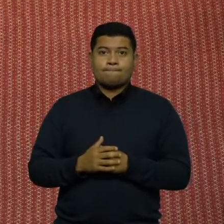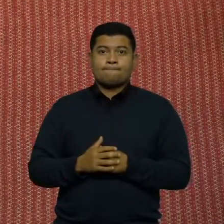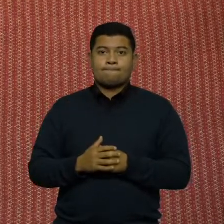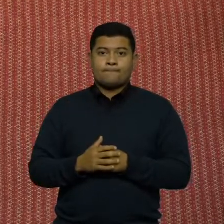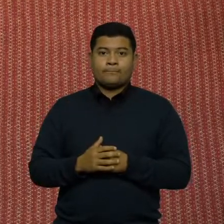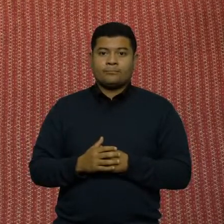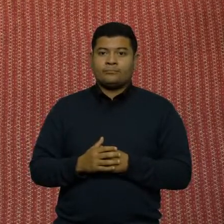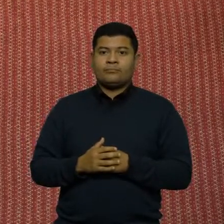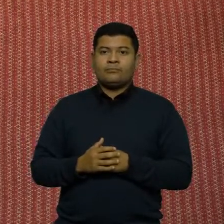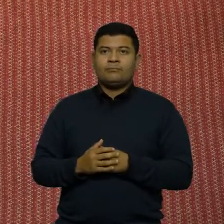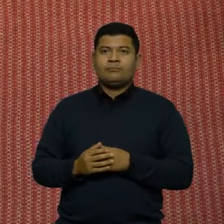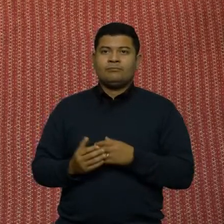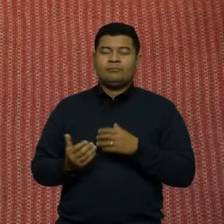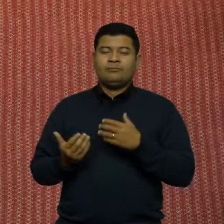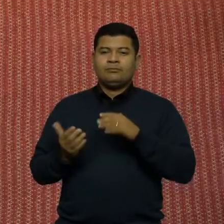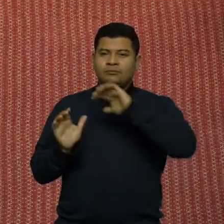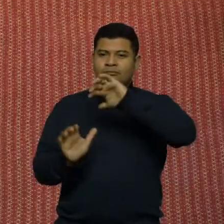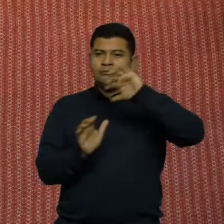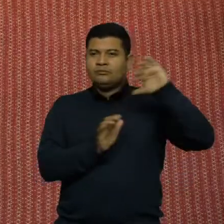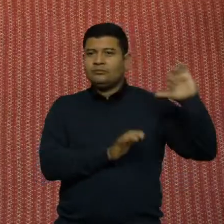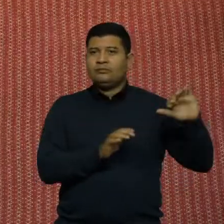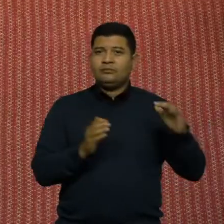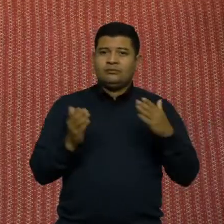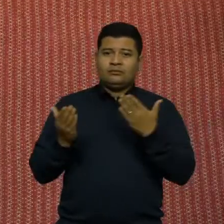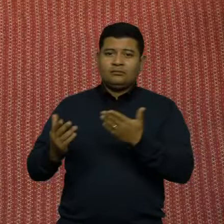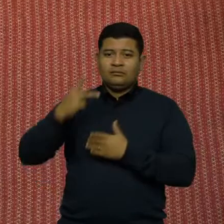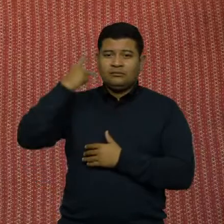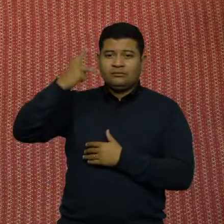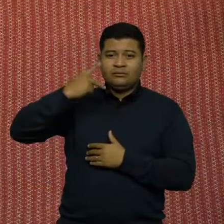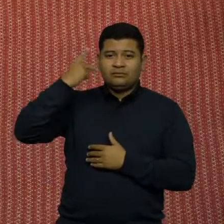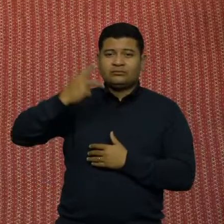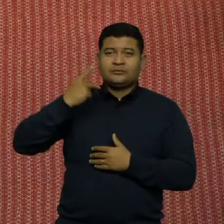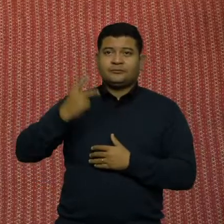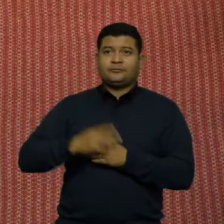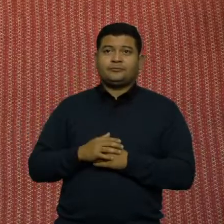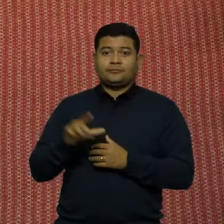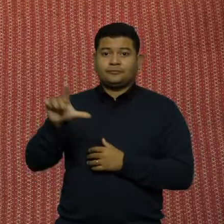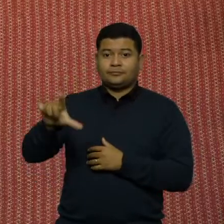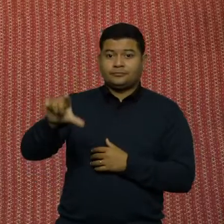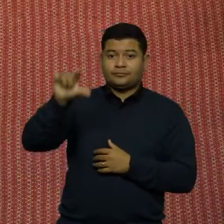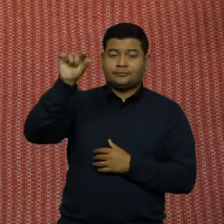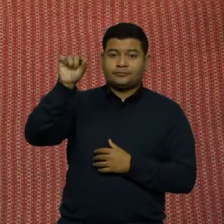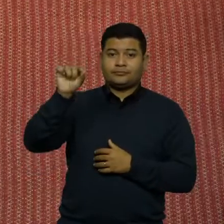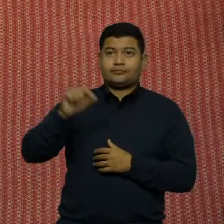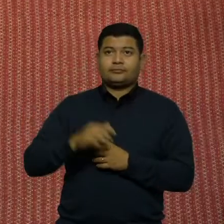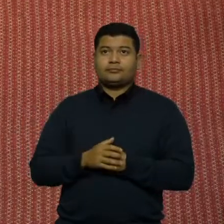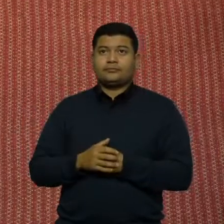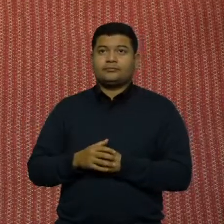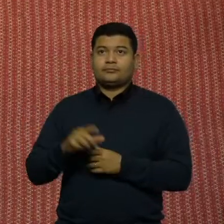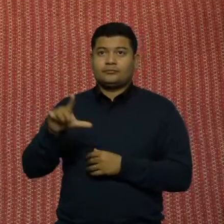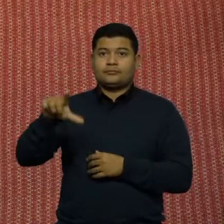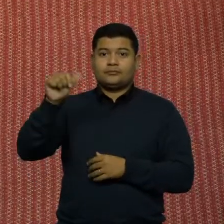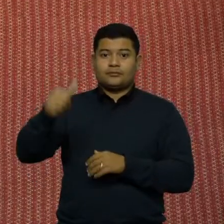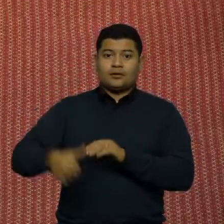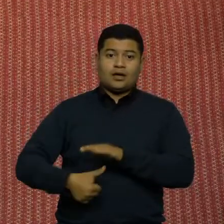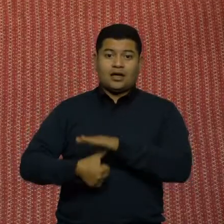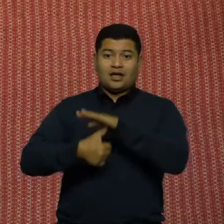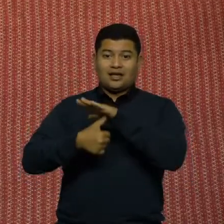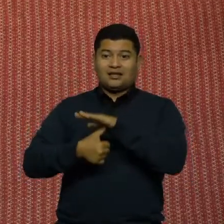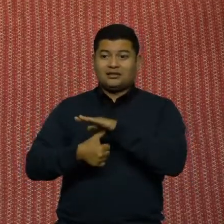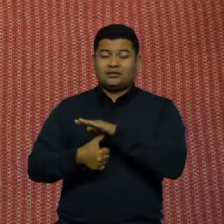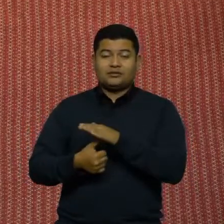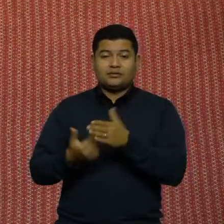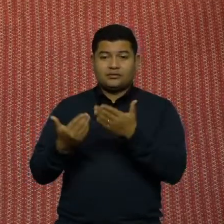ignorando totalmente a sua condição política, quando da eleição, até porque se trata do reitor da Universidade Federal,